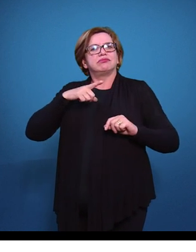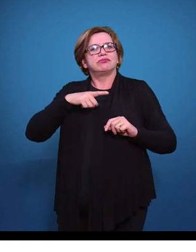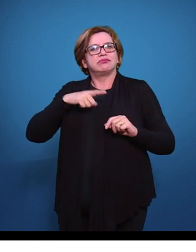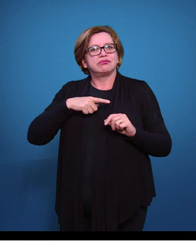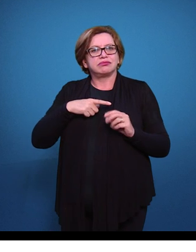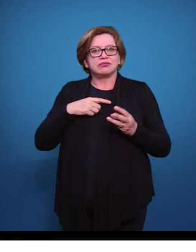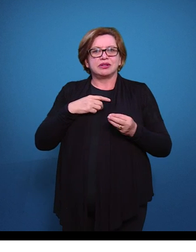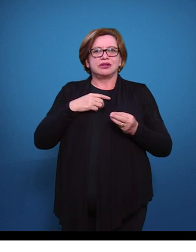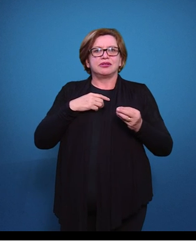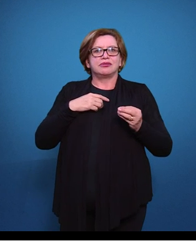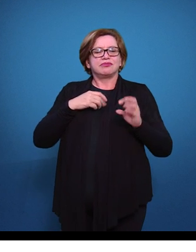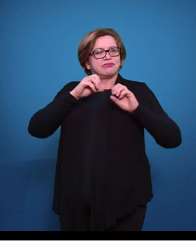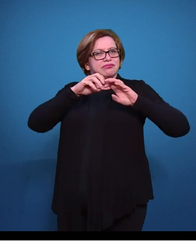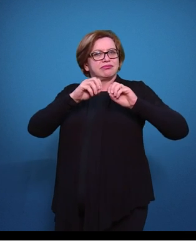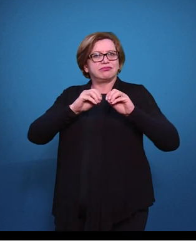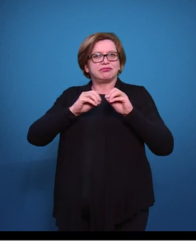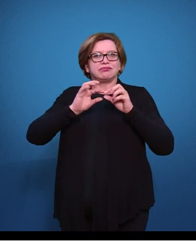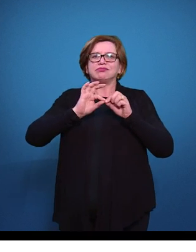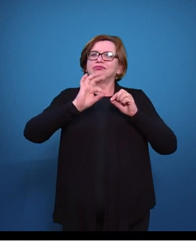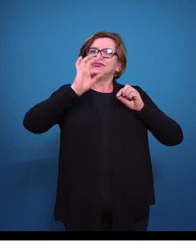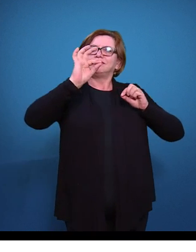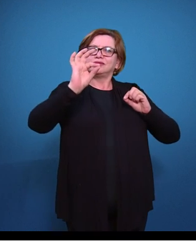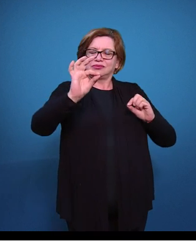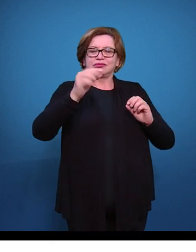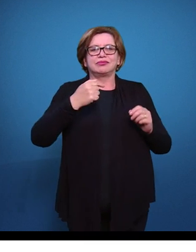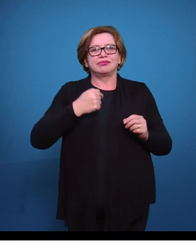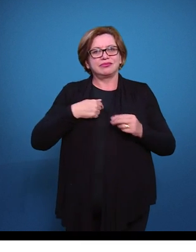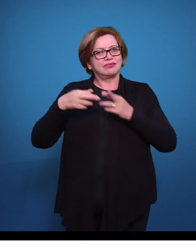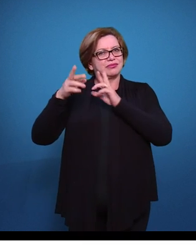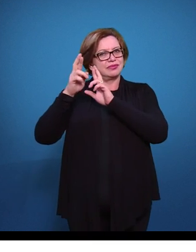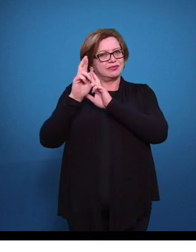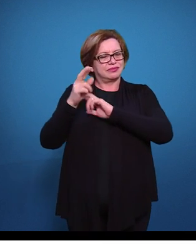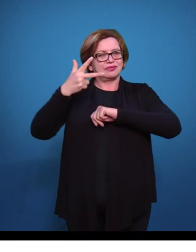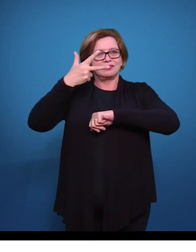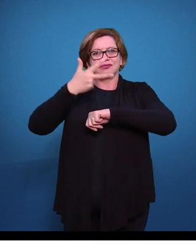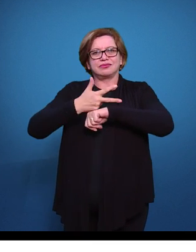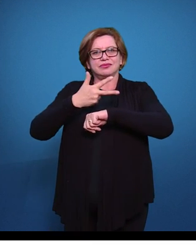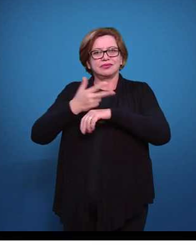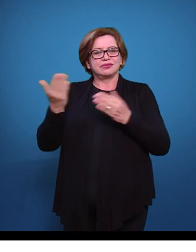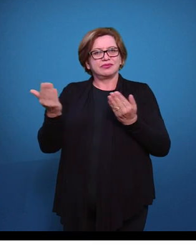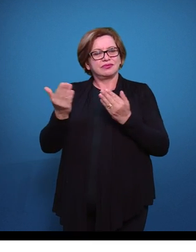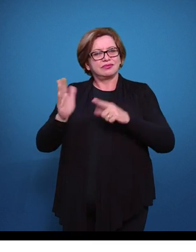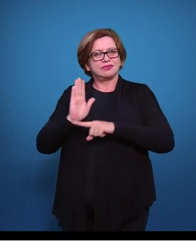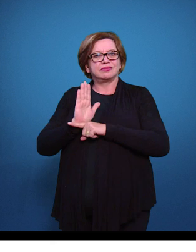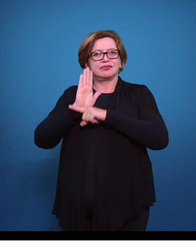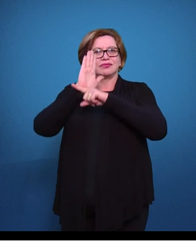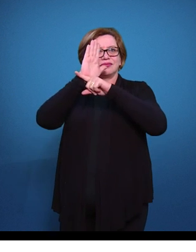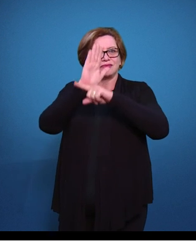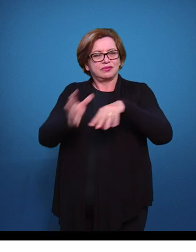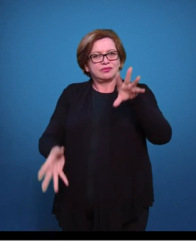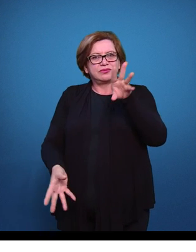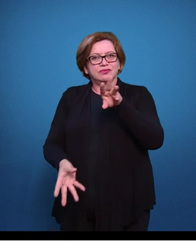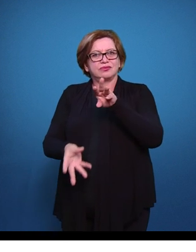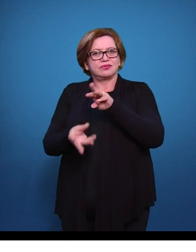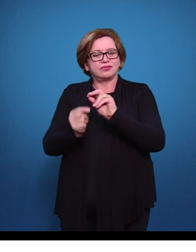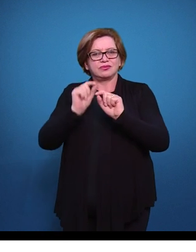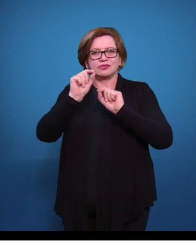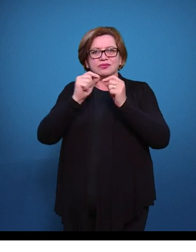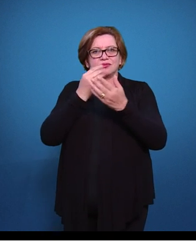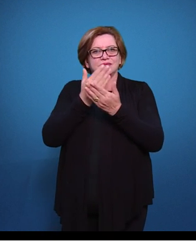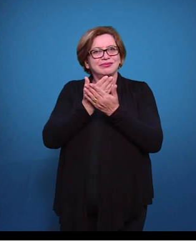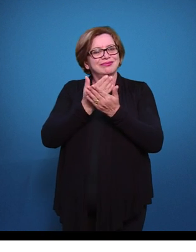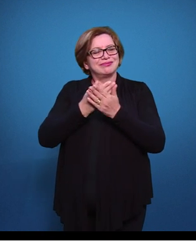para uma educação online. Eu espero, então, que esta videoaula tenha contribuído para a síntese do que nós estudamos nessa